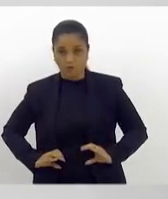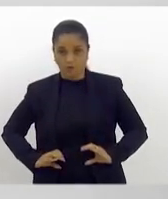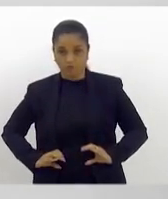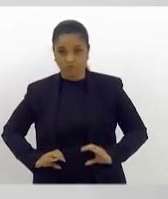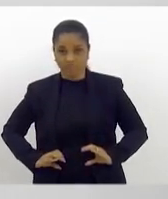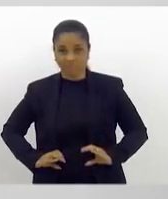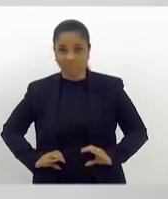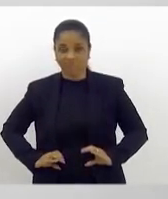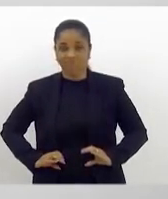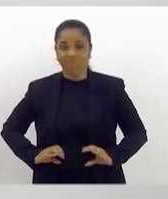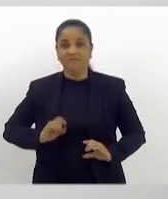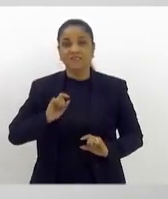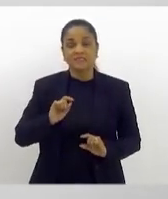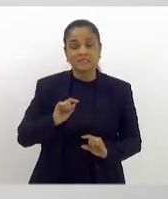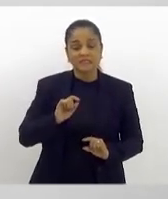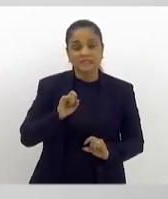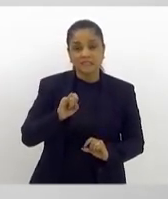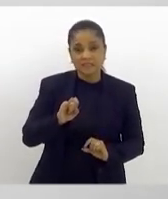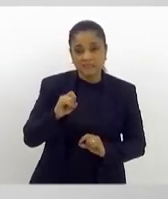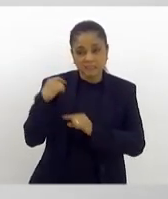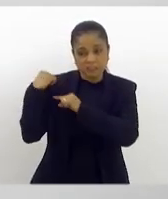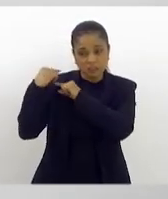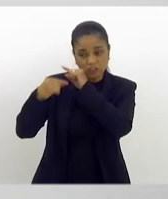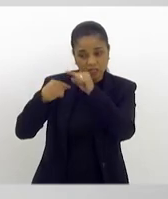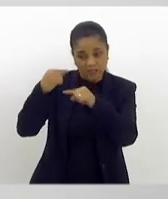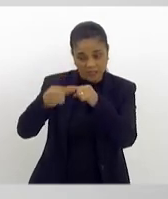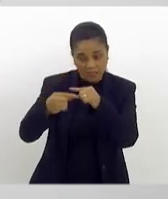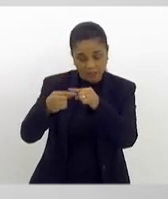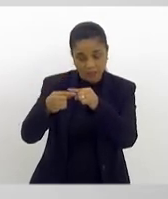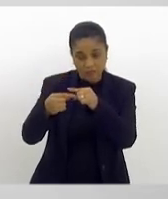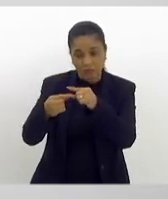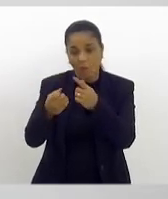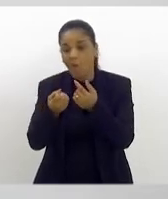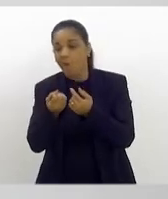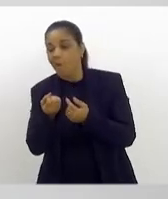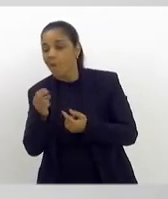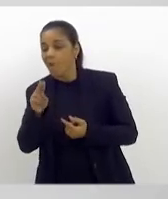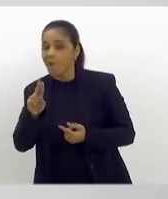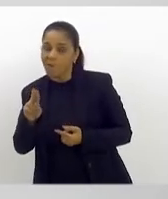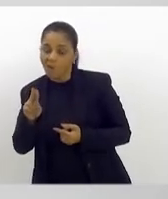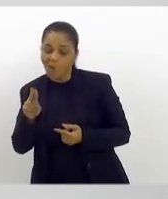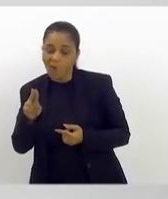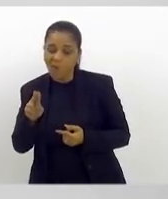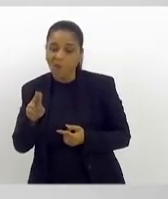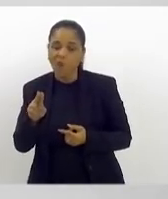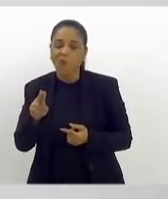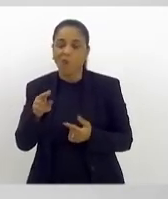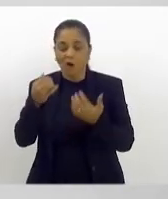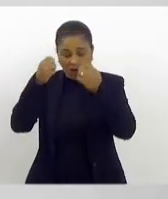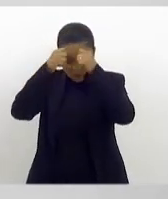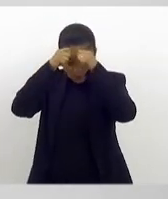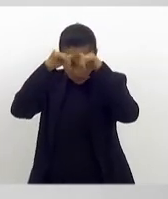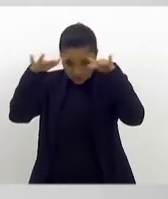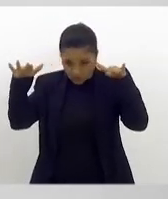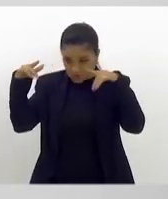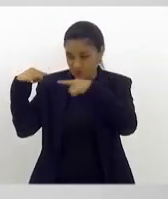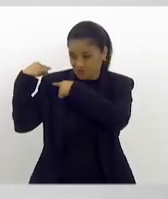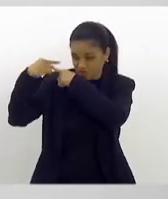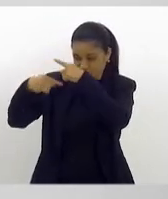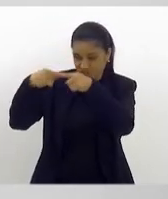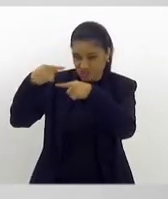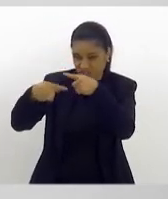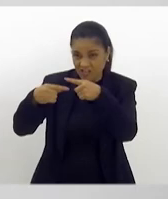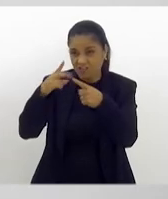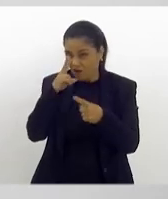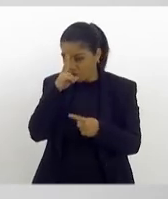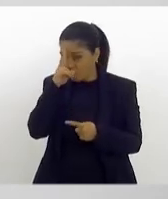fala se é a genética ou o meio que decide. O autismo tem uma carga genética muito forte, mas o meio